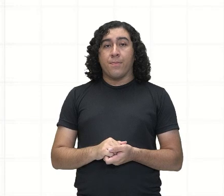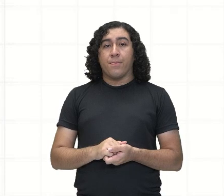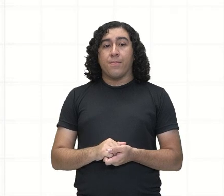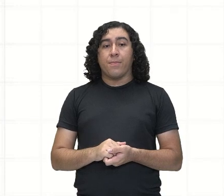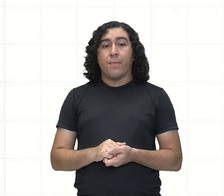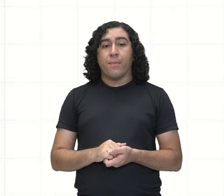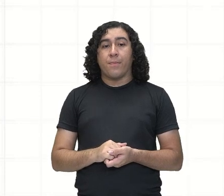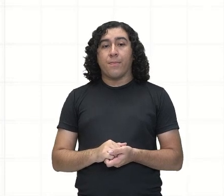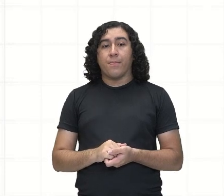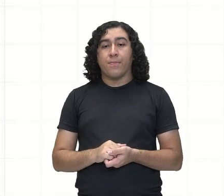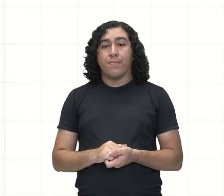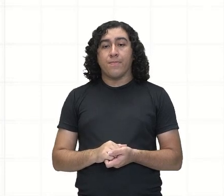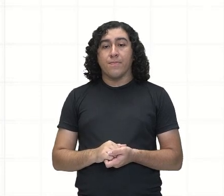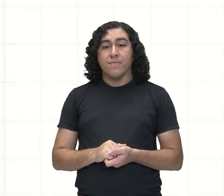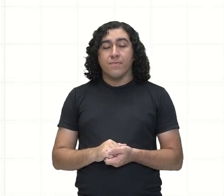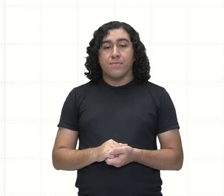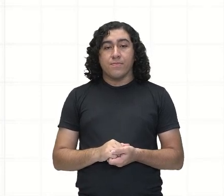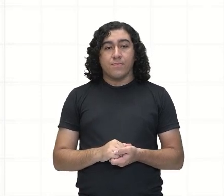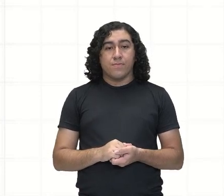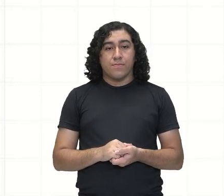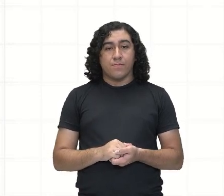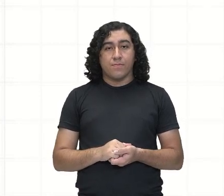né? Nós...